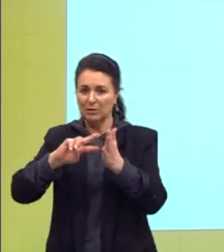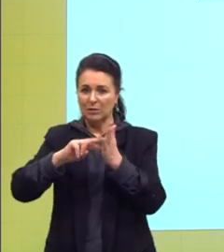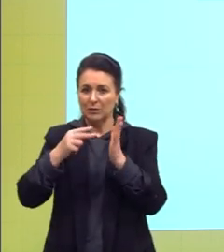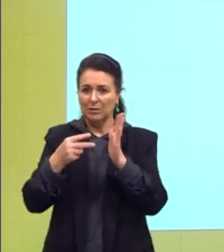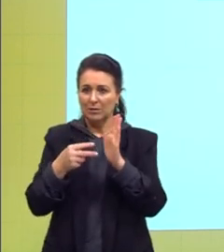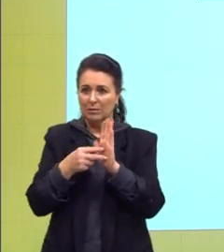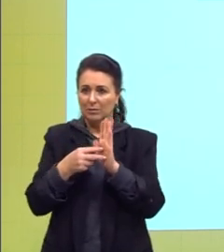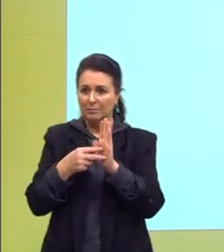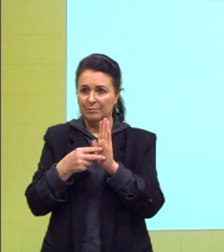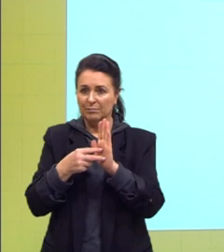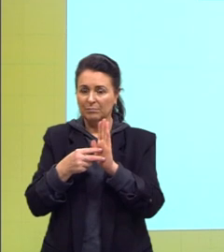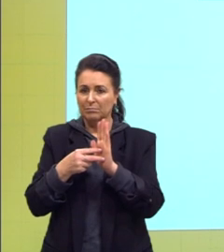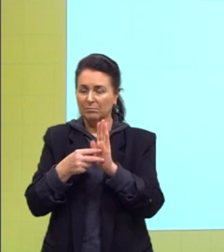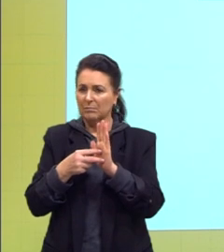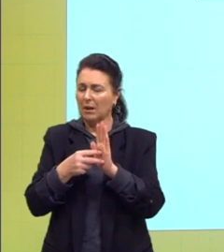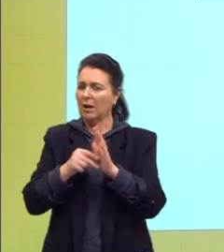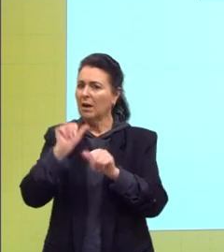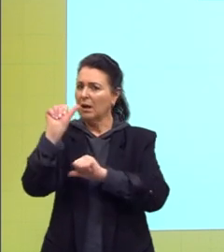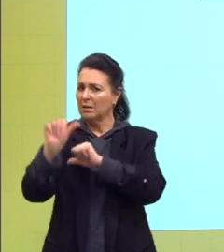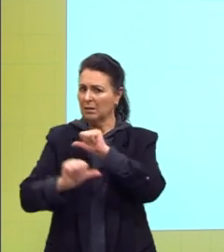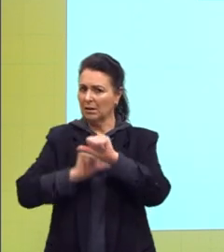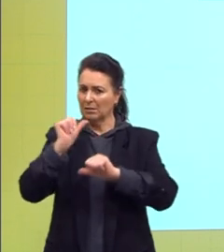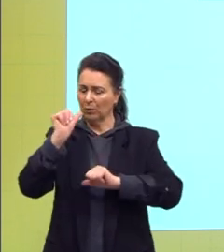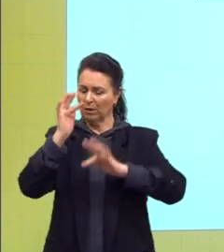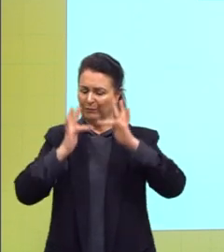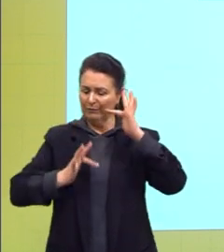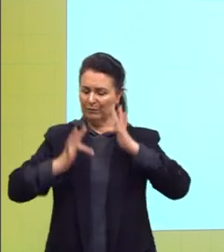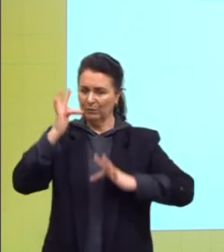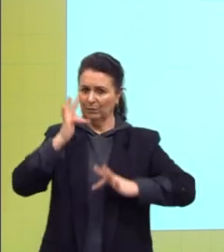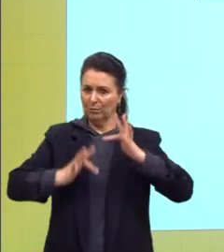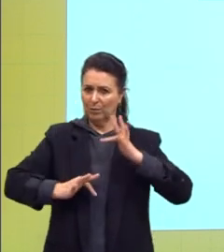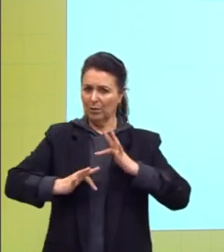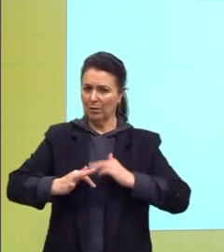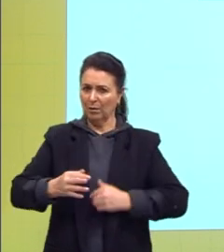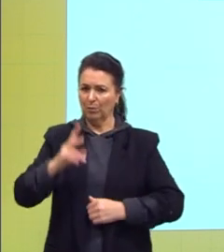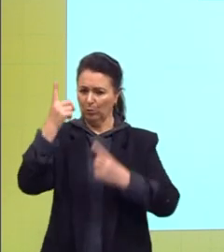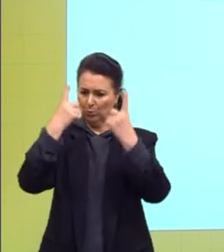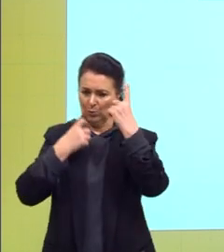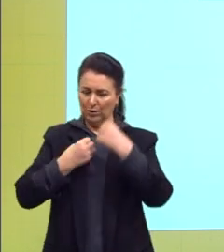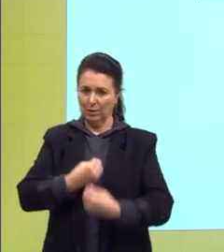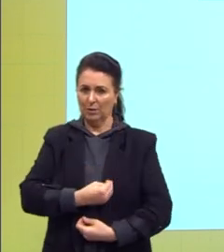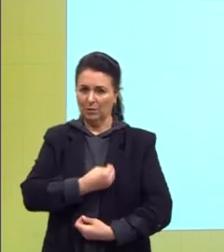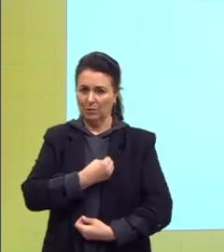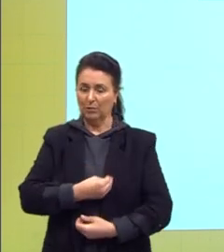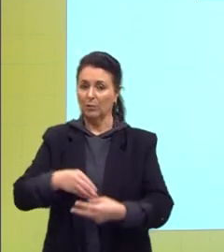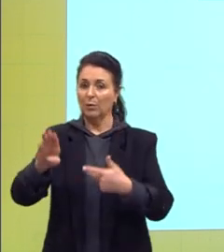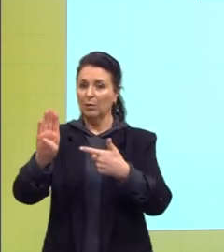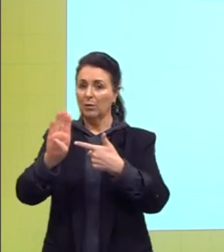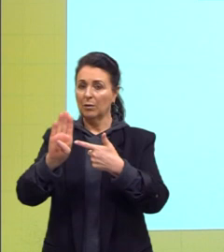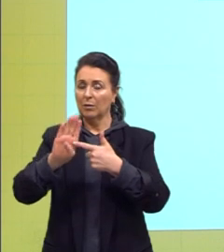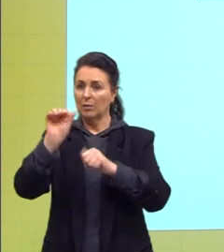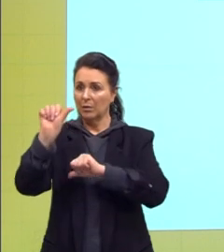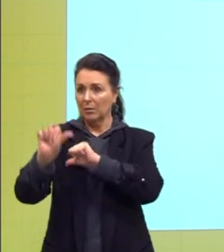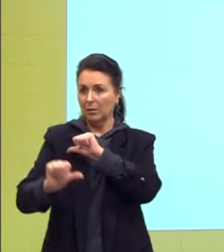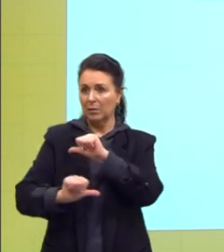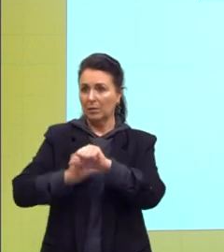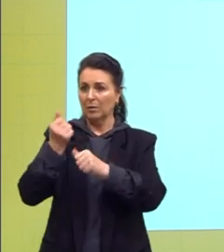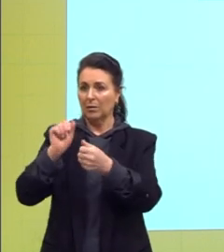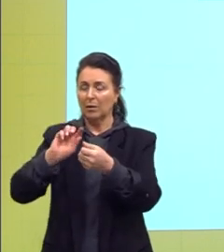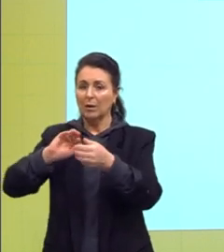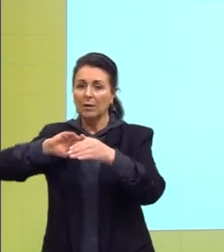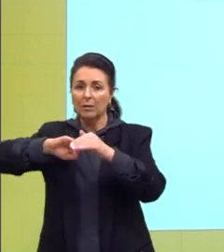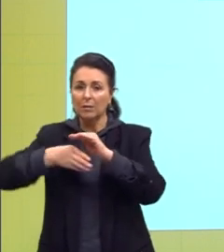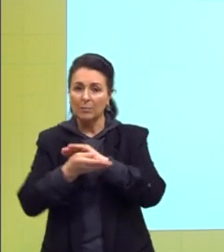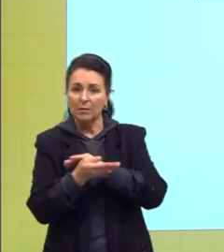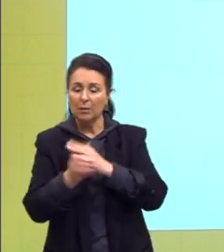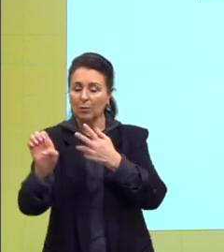Exclusivamente a alteração da fisionomia de ser vivo, letra A. Letra B, modificação e adaptação das